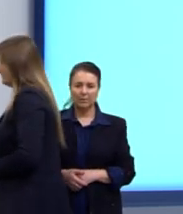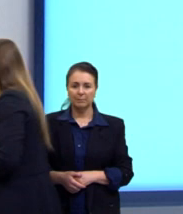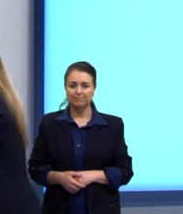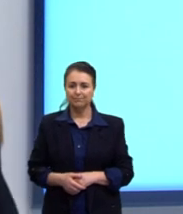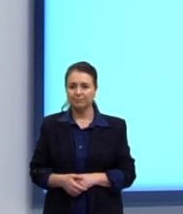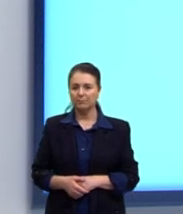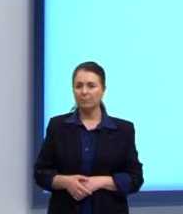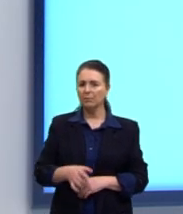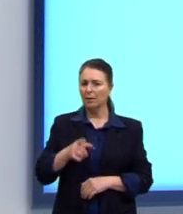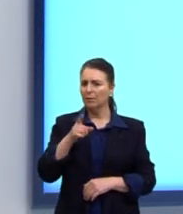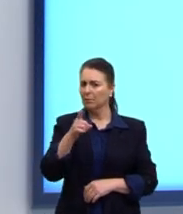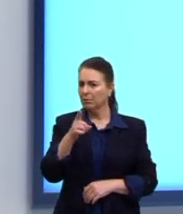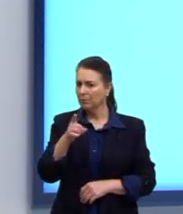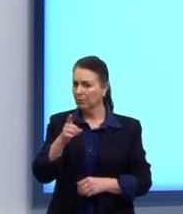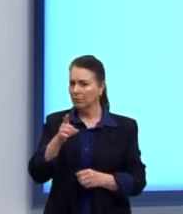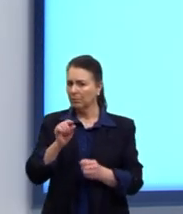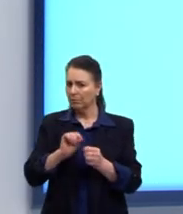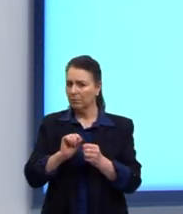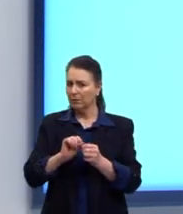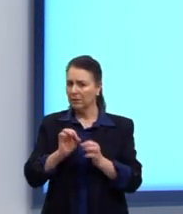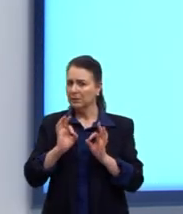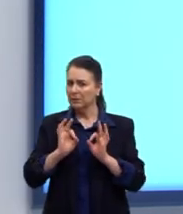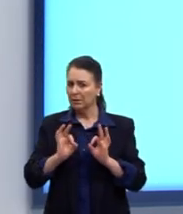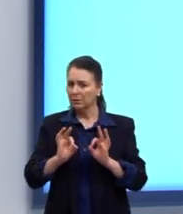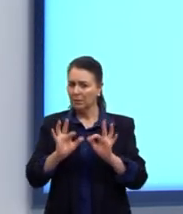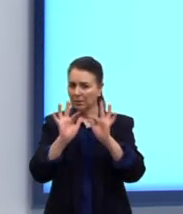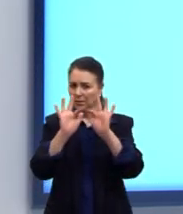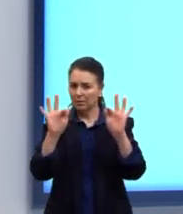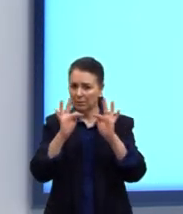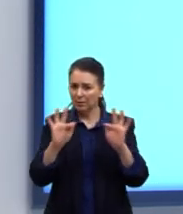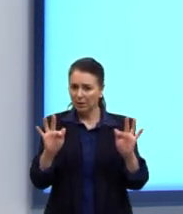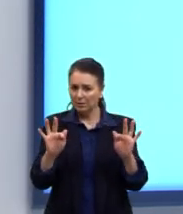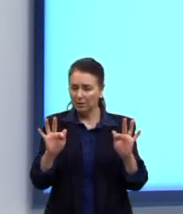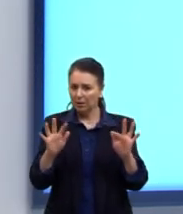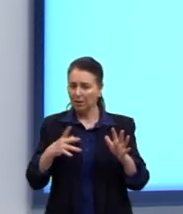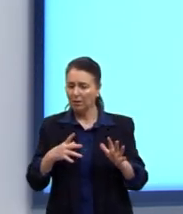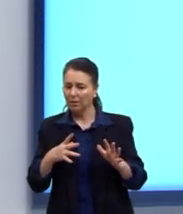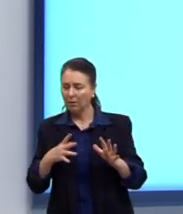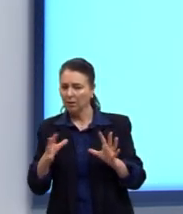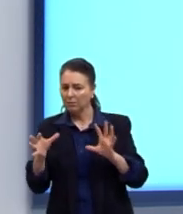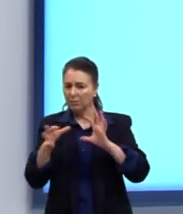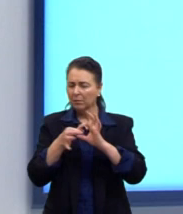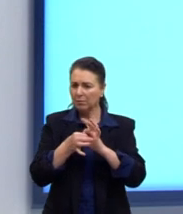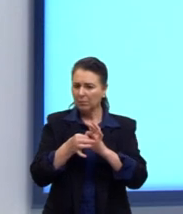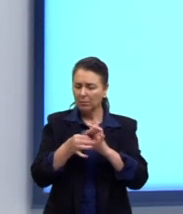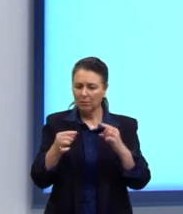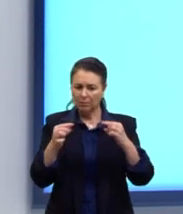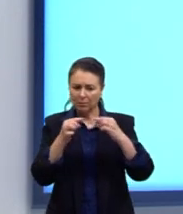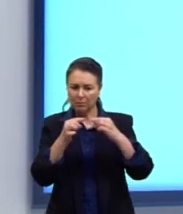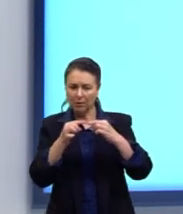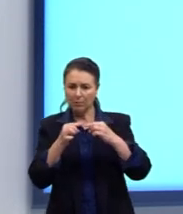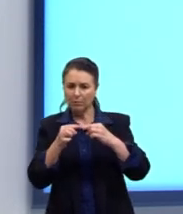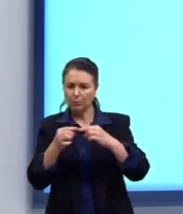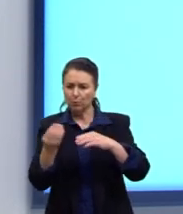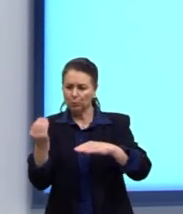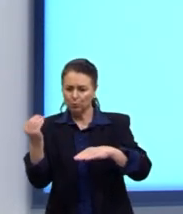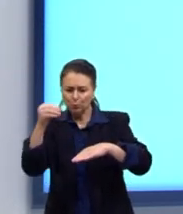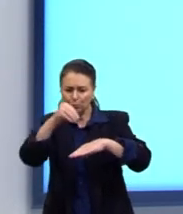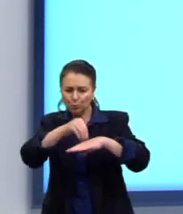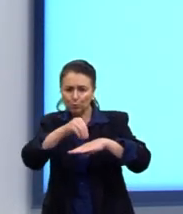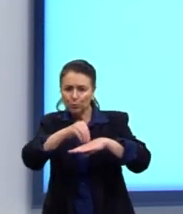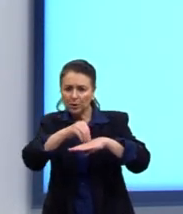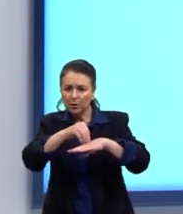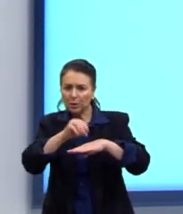Você Agiu Bem, a frase que vem a seguir, ela está concordando? Beijar os pés de quem te apunhalou pelas